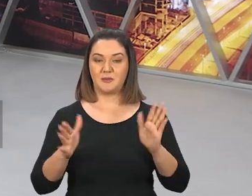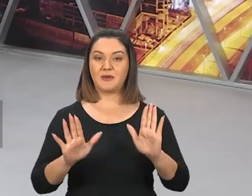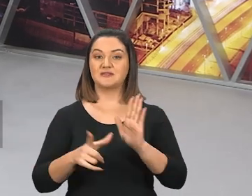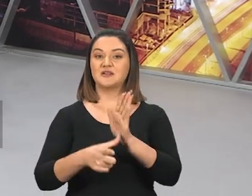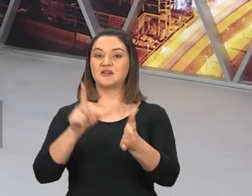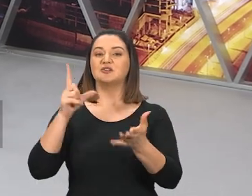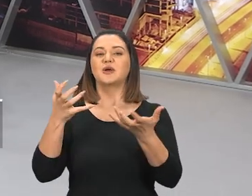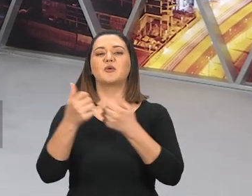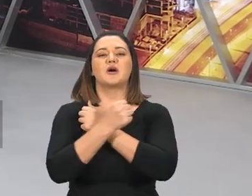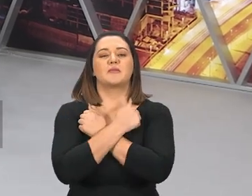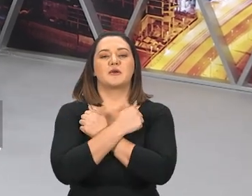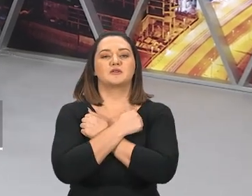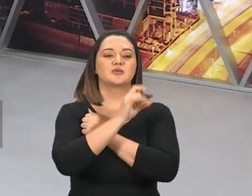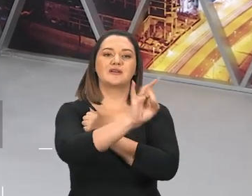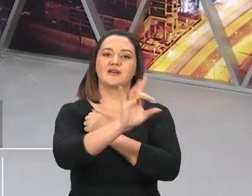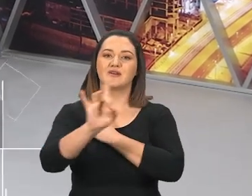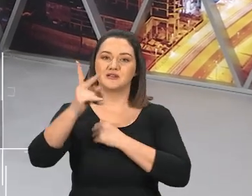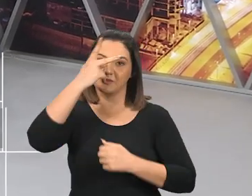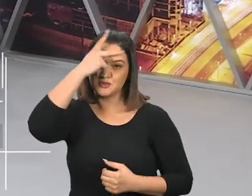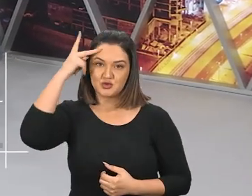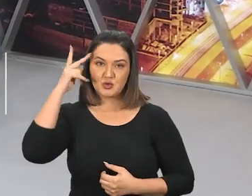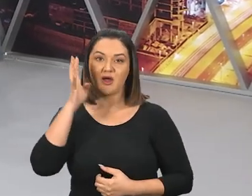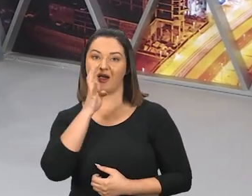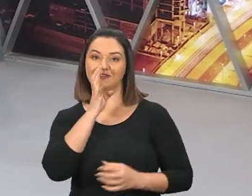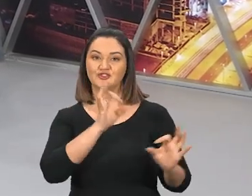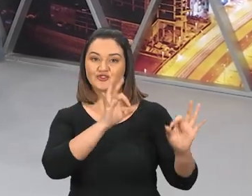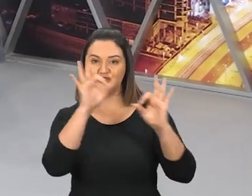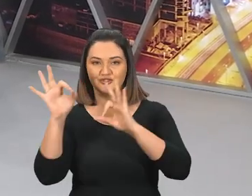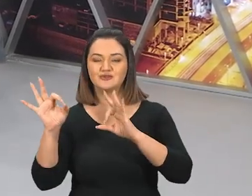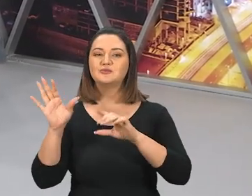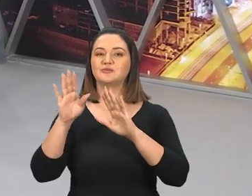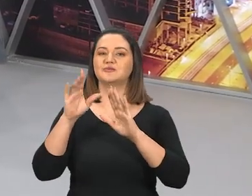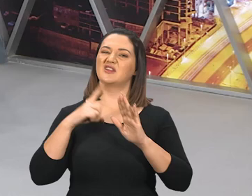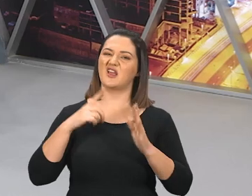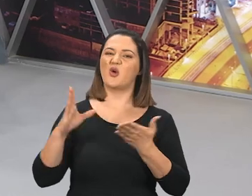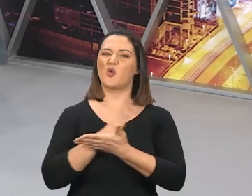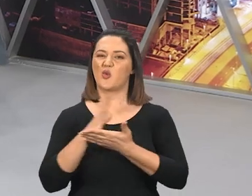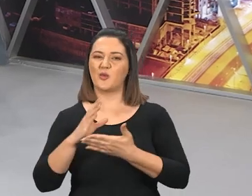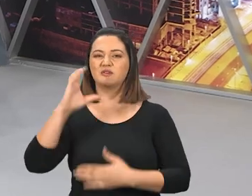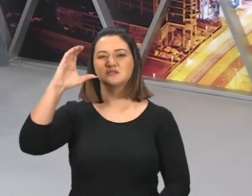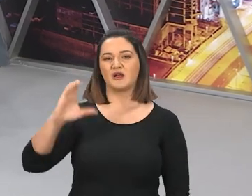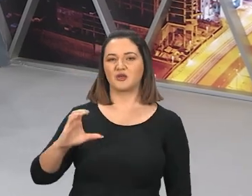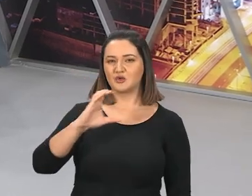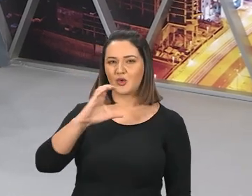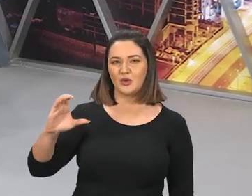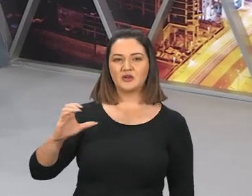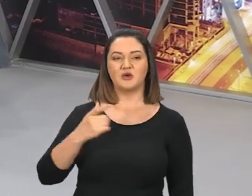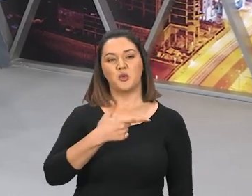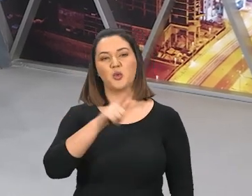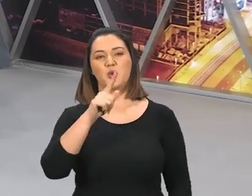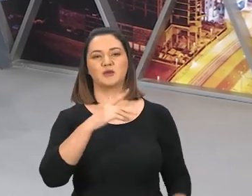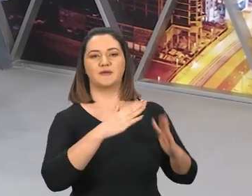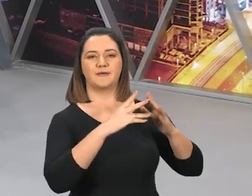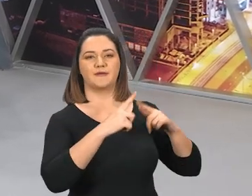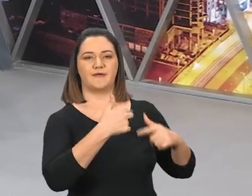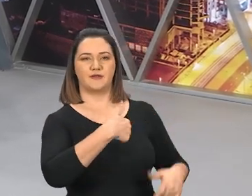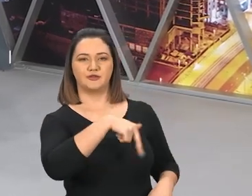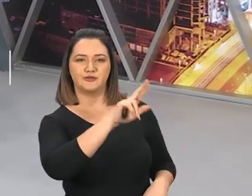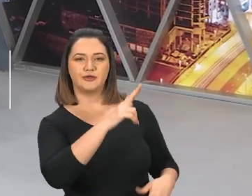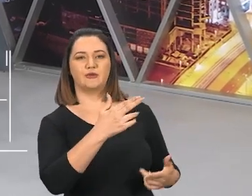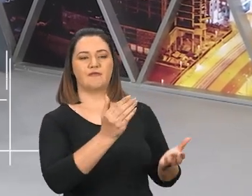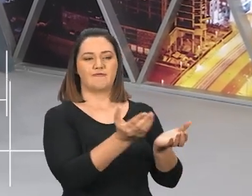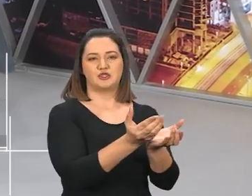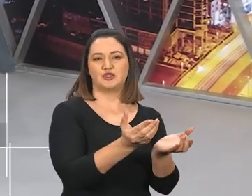eu quero mandar um abraço para cada pessoa que acompanha o nosso programa. Nós temos muitas pessoas que são católicas, outras são evangélicas,